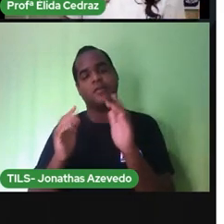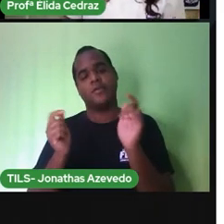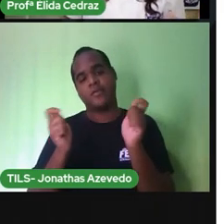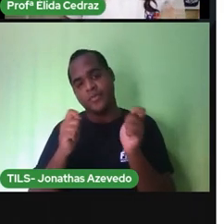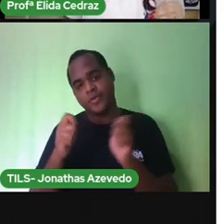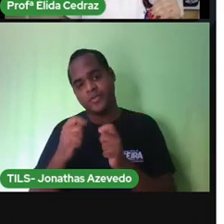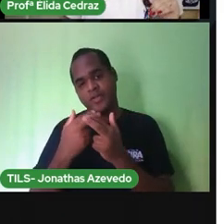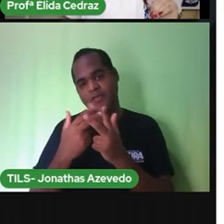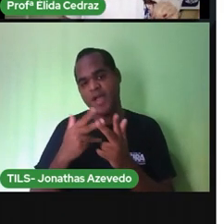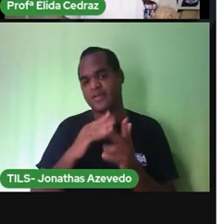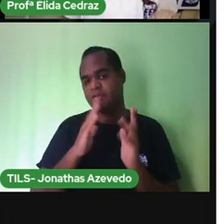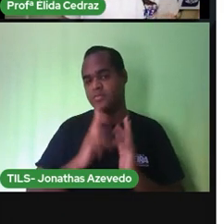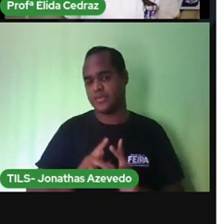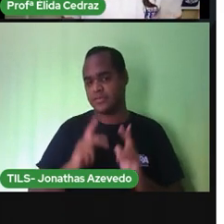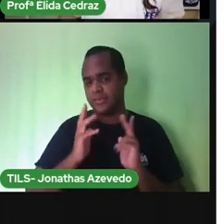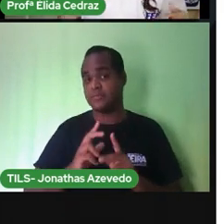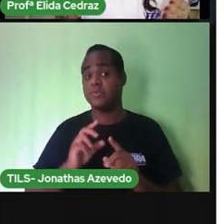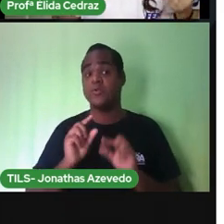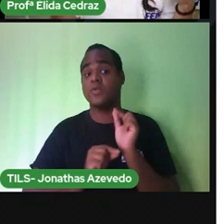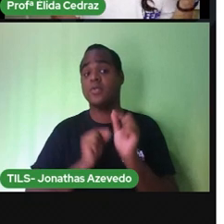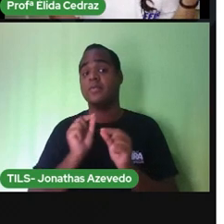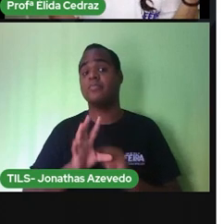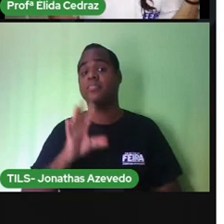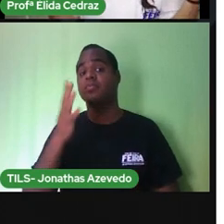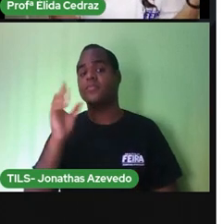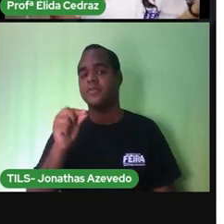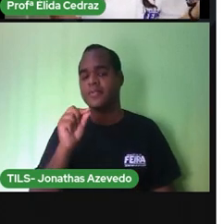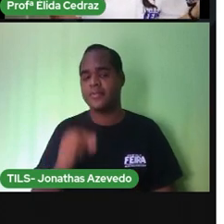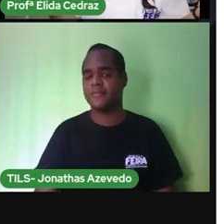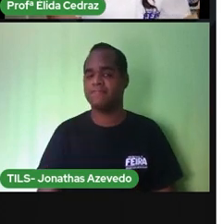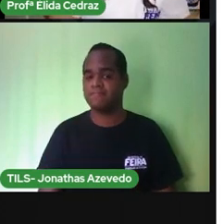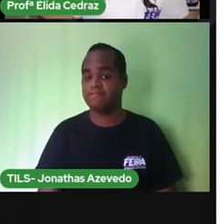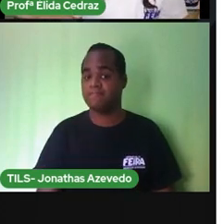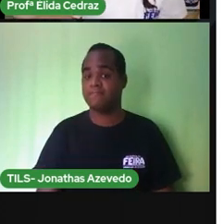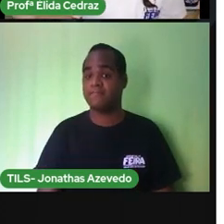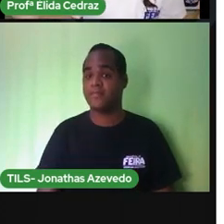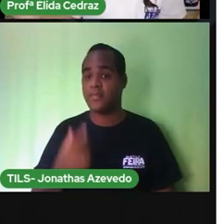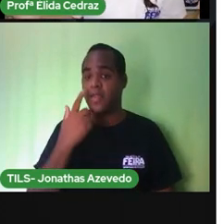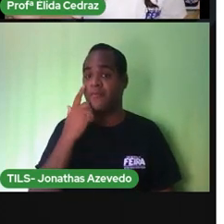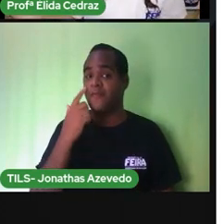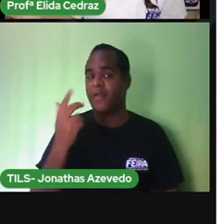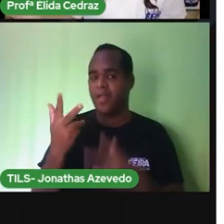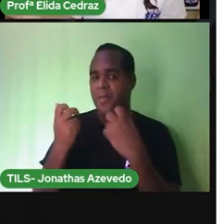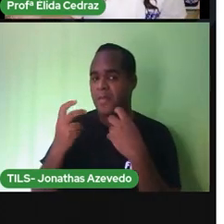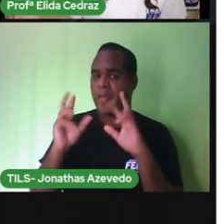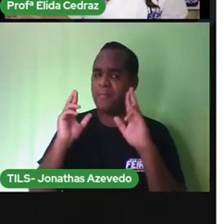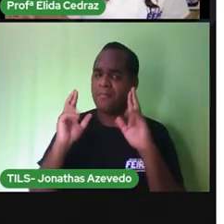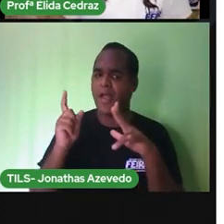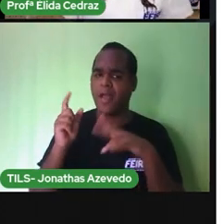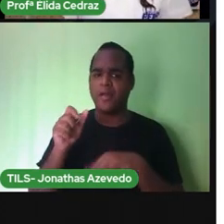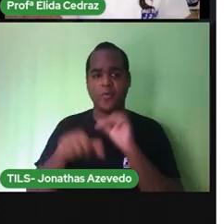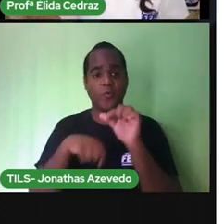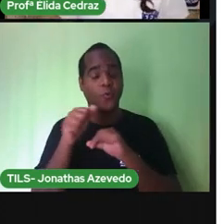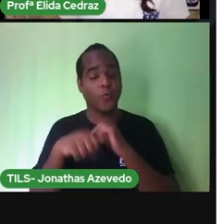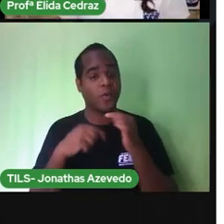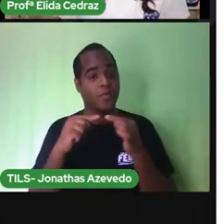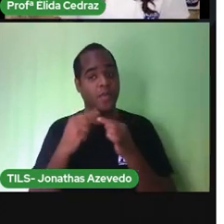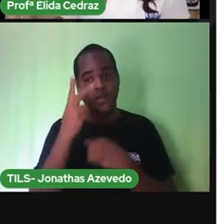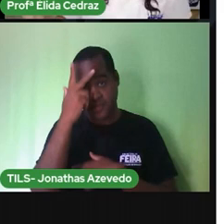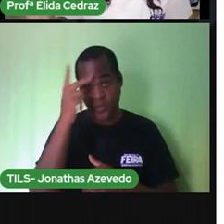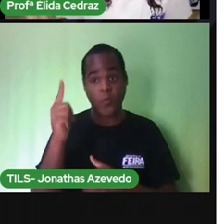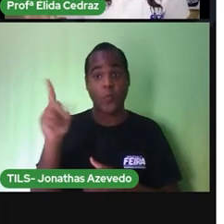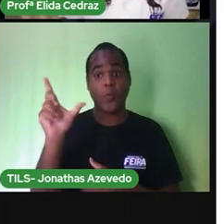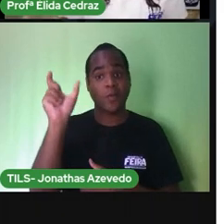limpinho, o que acontece? Eu fico assim. Olha como ele está diferente. Não parece até que é outro